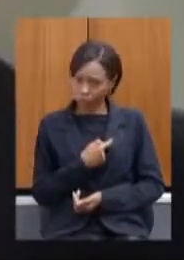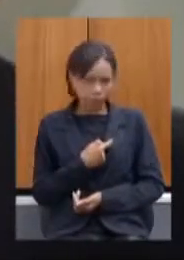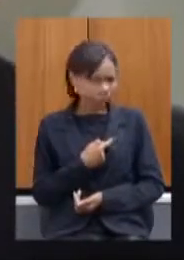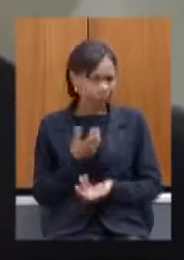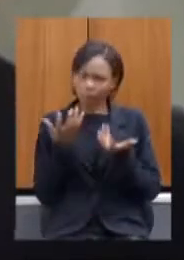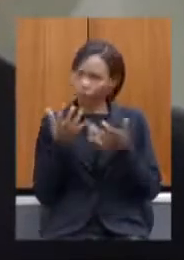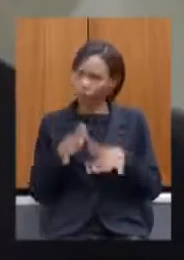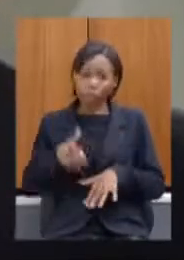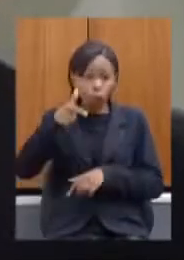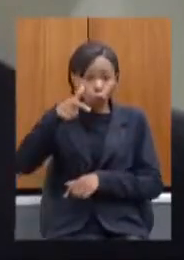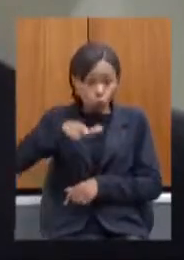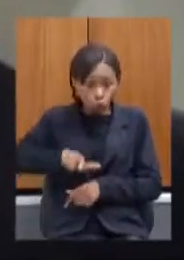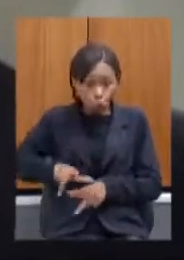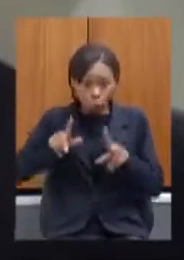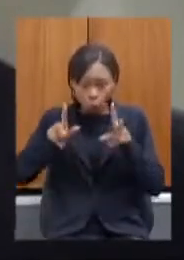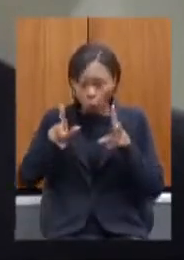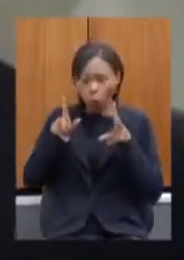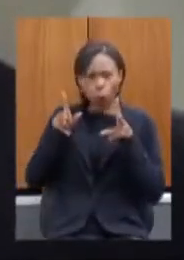repetir